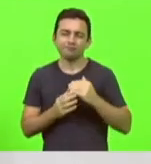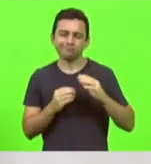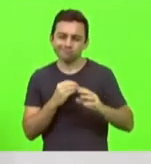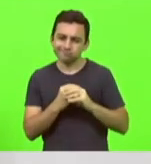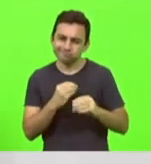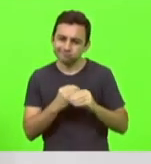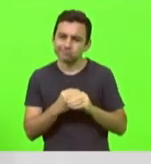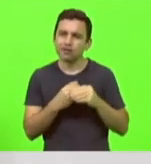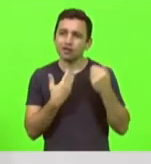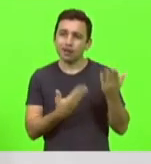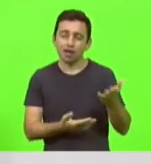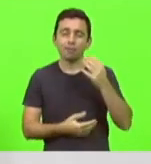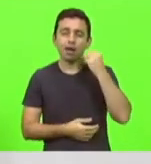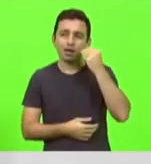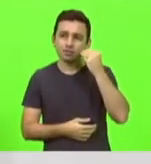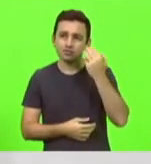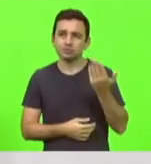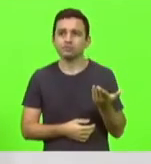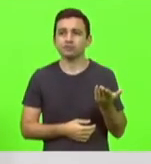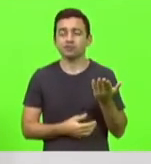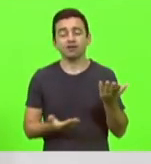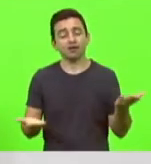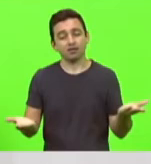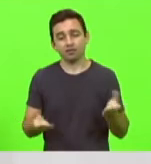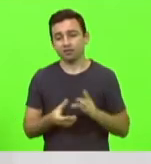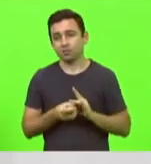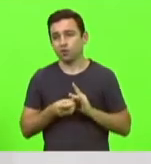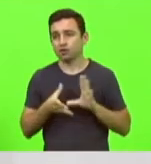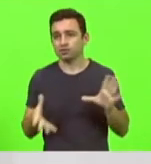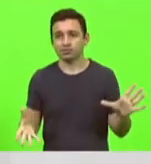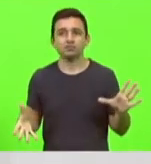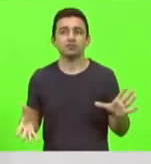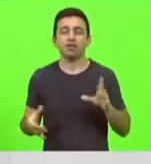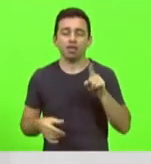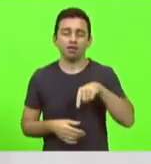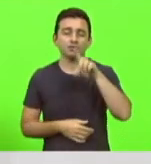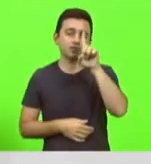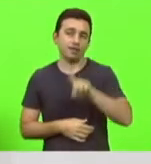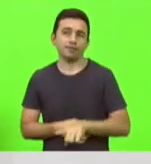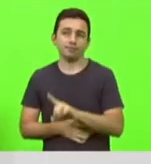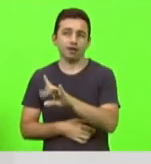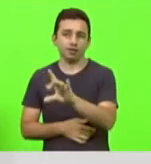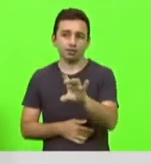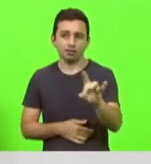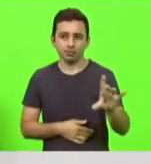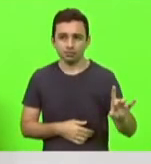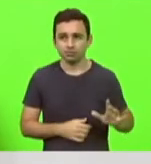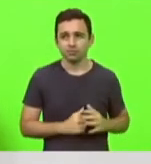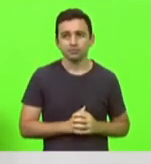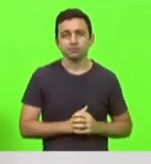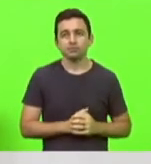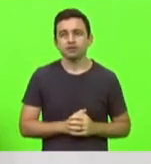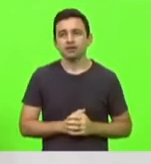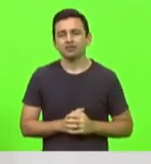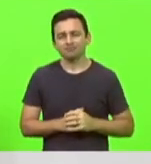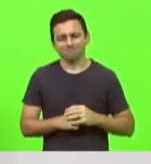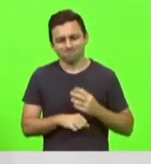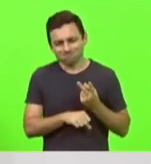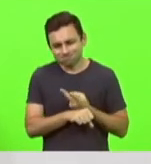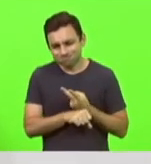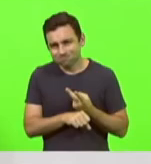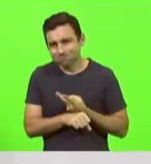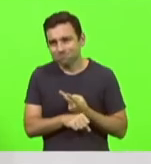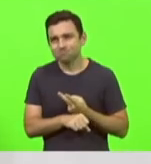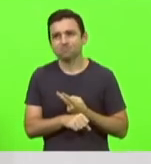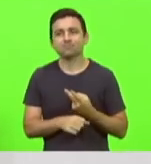deputado Márcio, mas é da democracia, um direito de cada um buscar estar